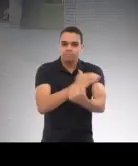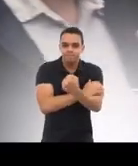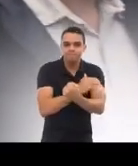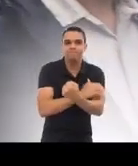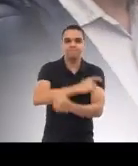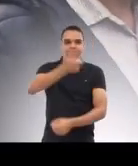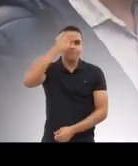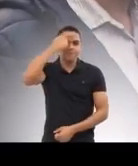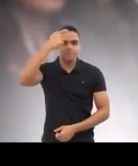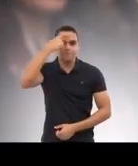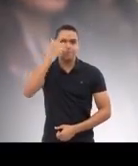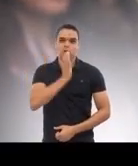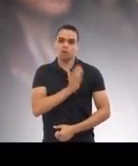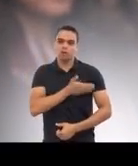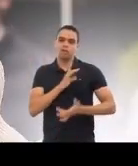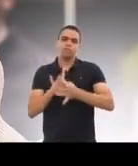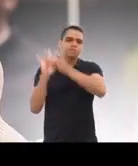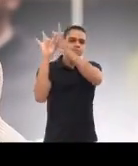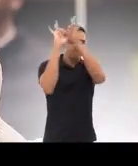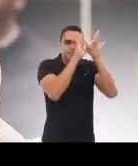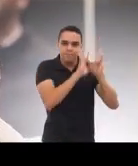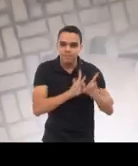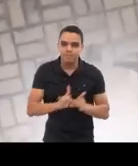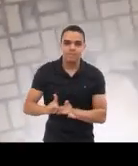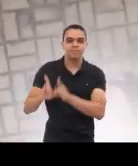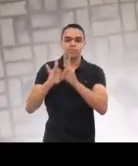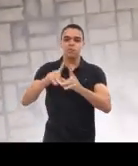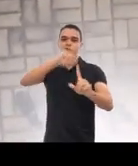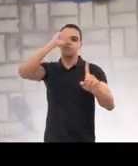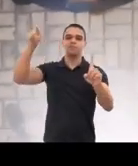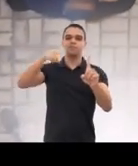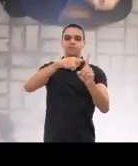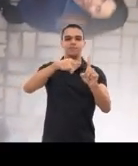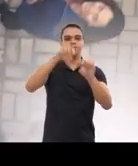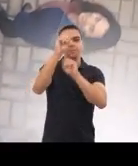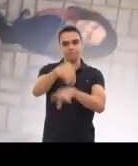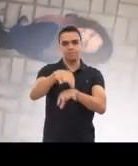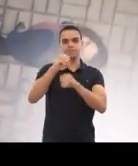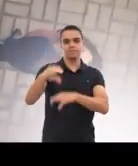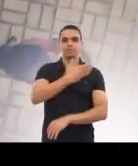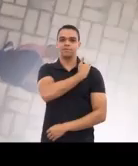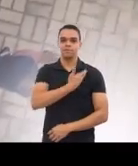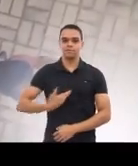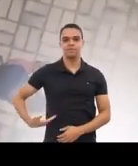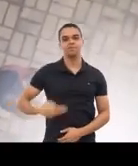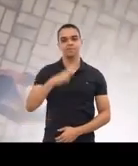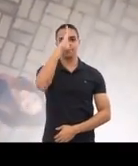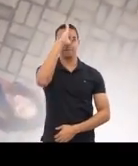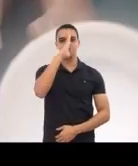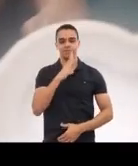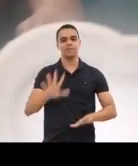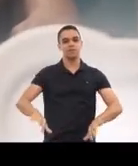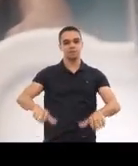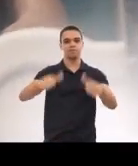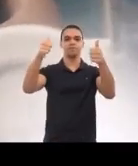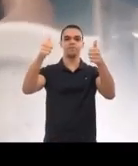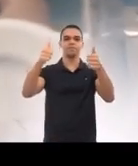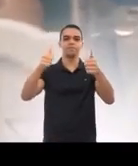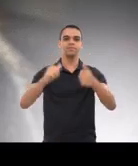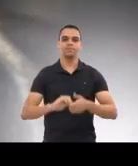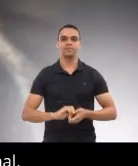Somos muitos braços, mentes e corações unidos pela educação pública, gratuita e de qualidade.